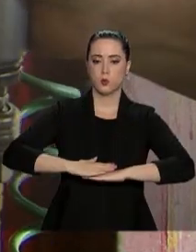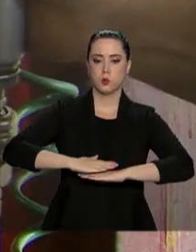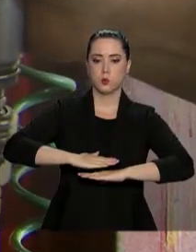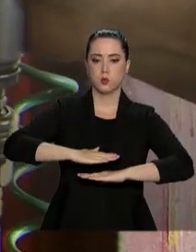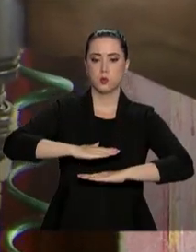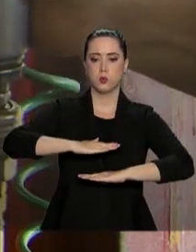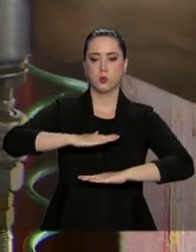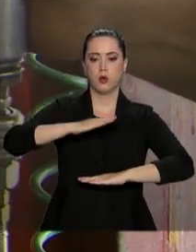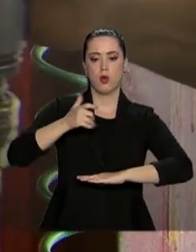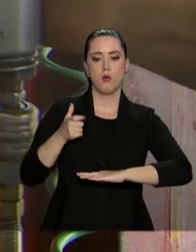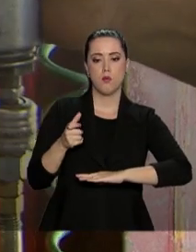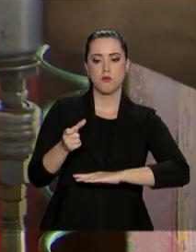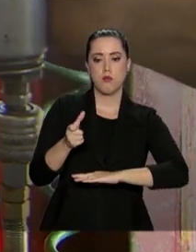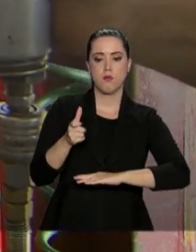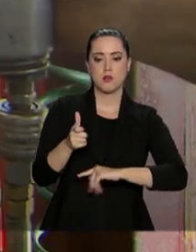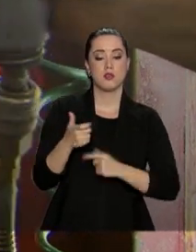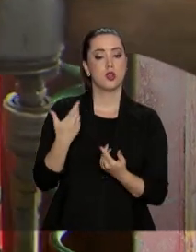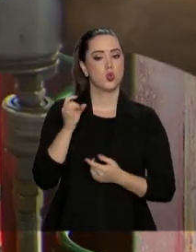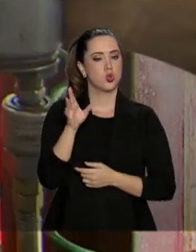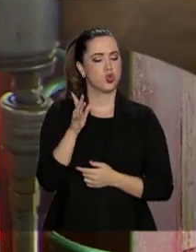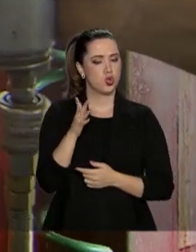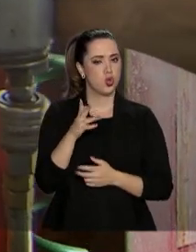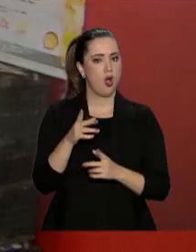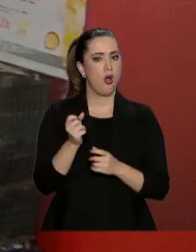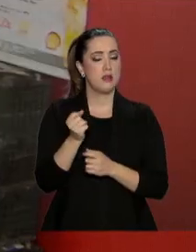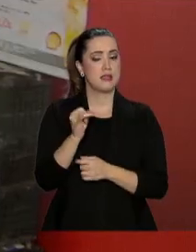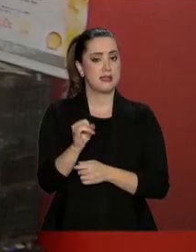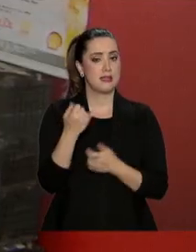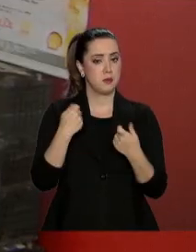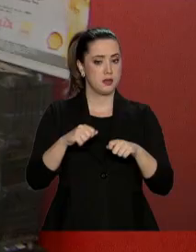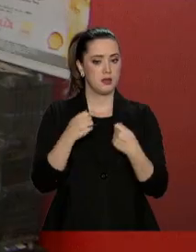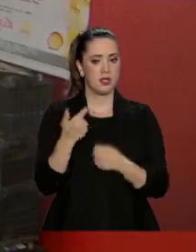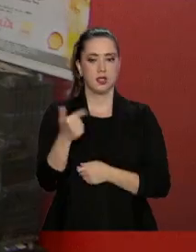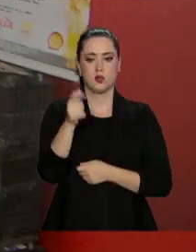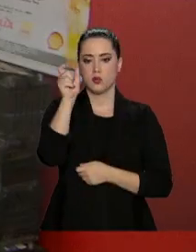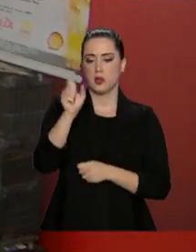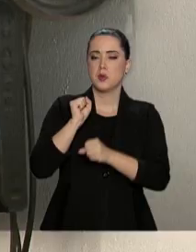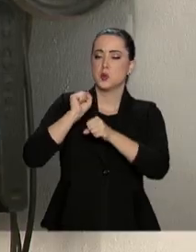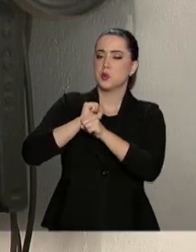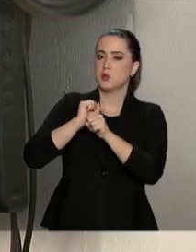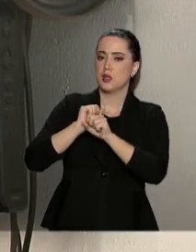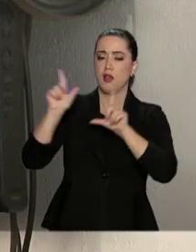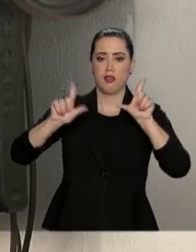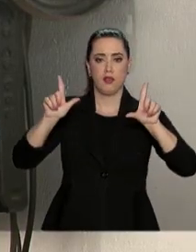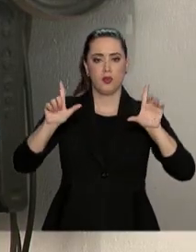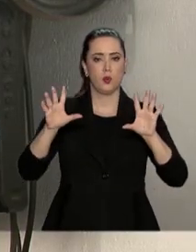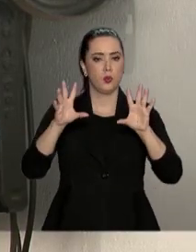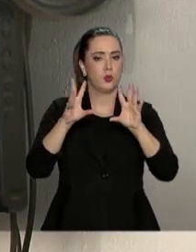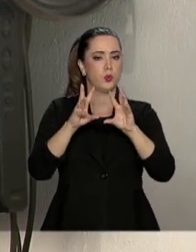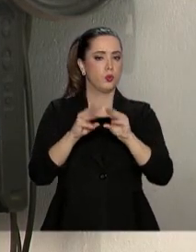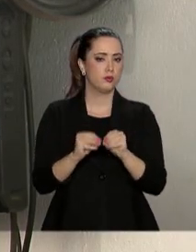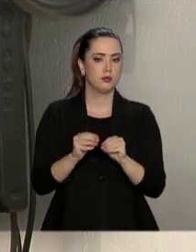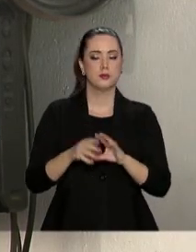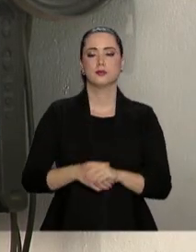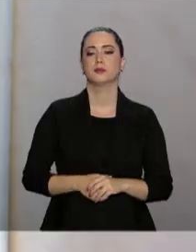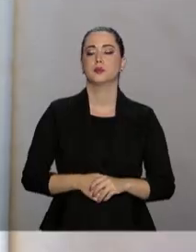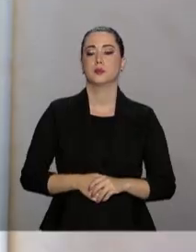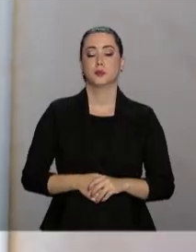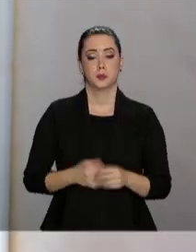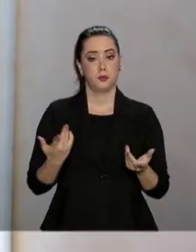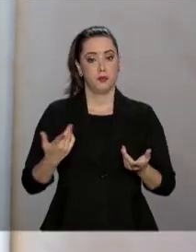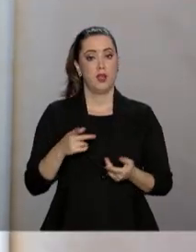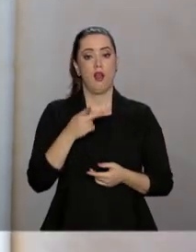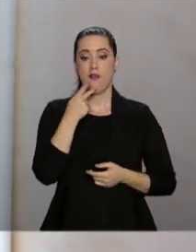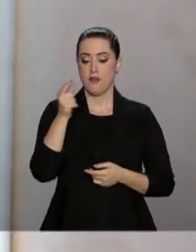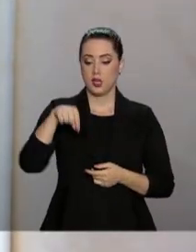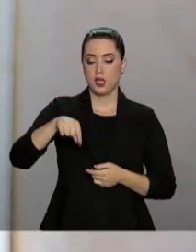a parafusadeira, só são ligados quando há necessidade. E se não tem cliente aguardando, a televisão fica desligada. A